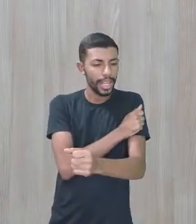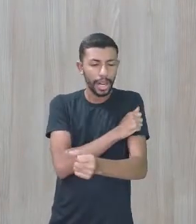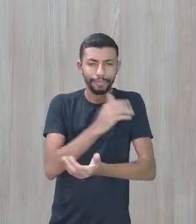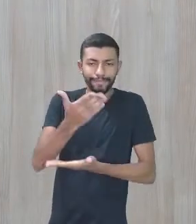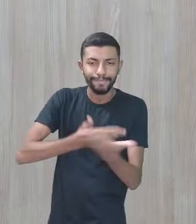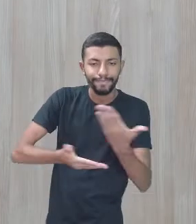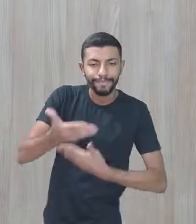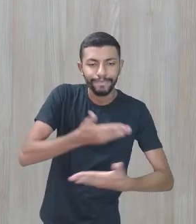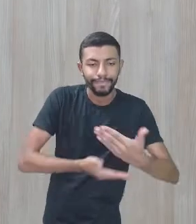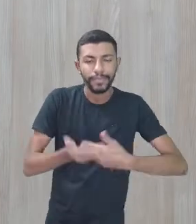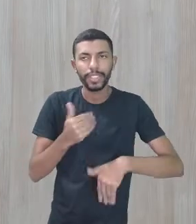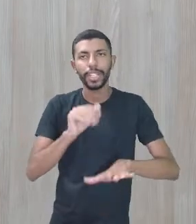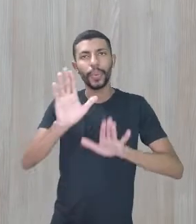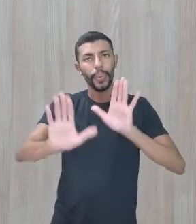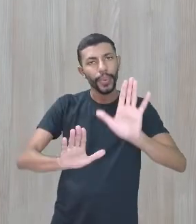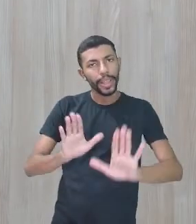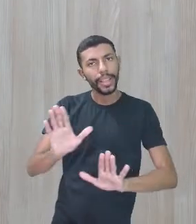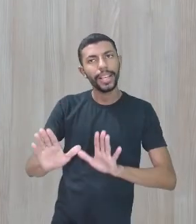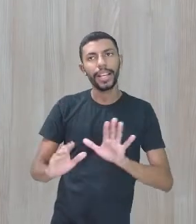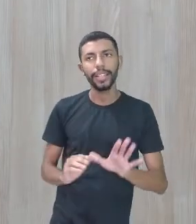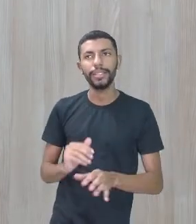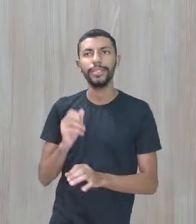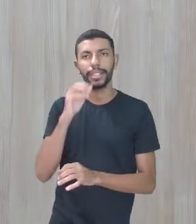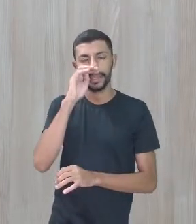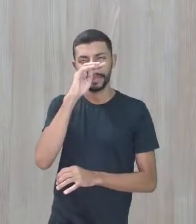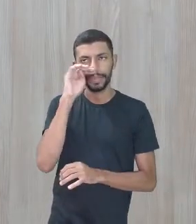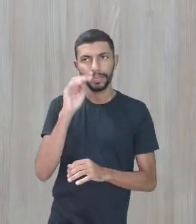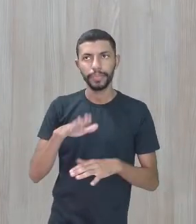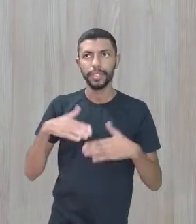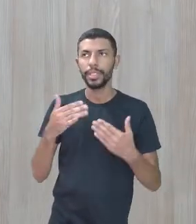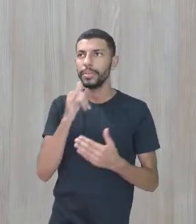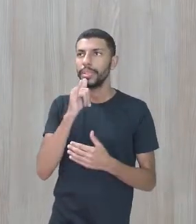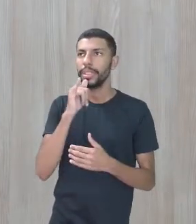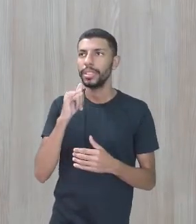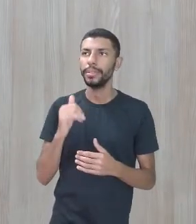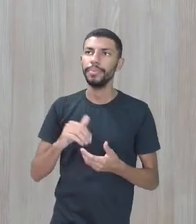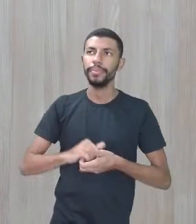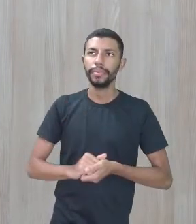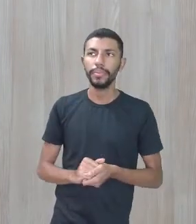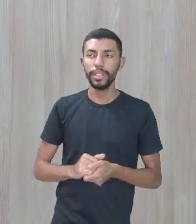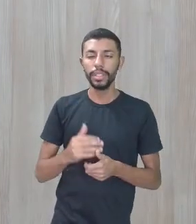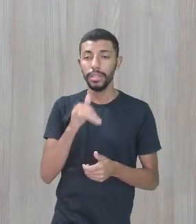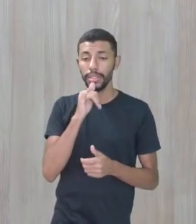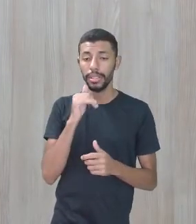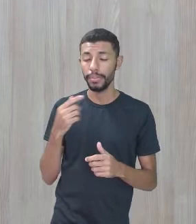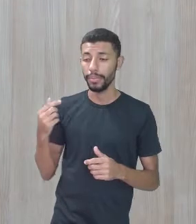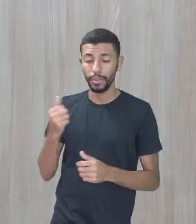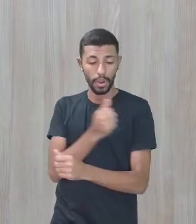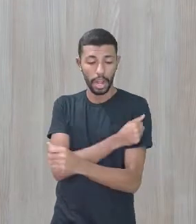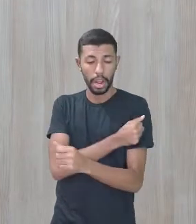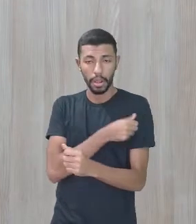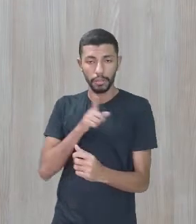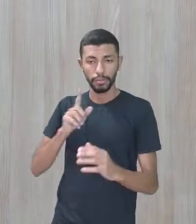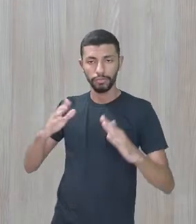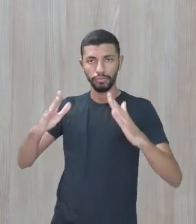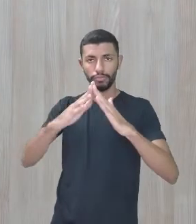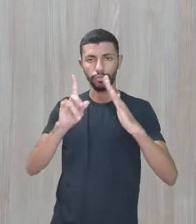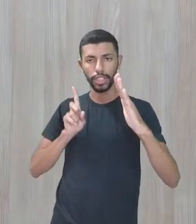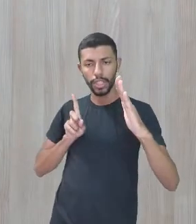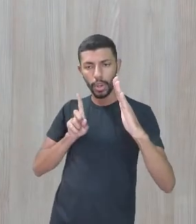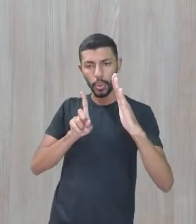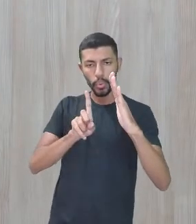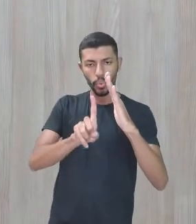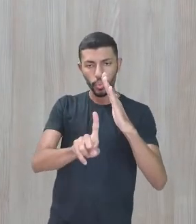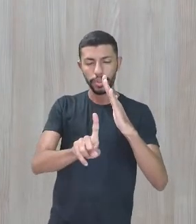Esse estudante, quando passou na portaria, o porteiro, quem estiver recebendo, vai ter aquele olhar afetivo.